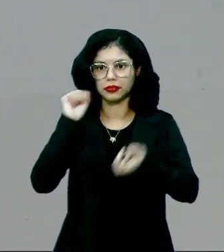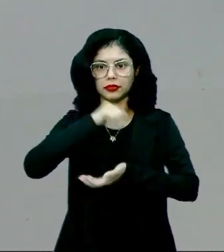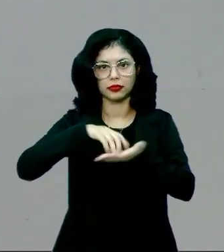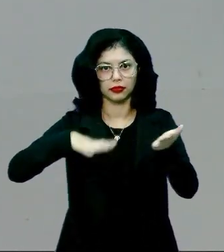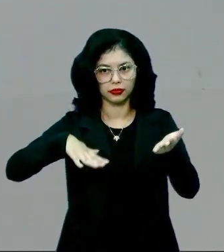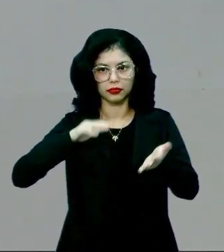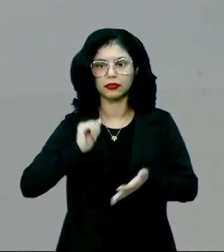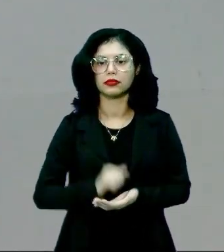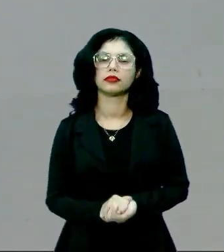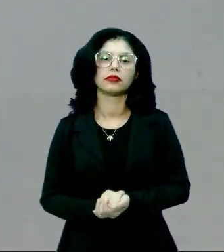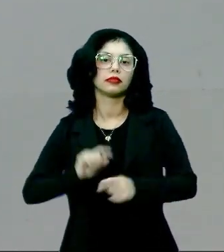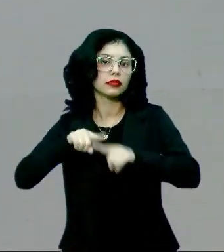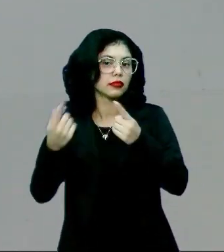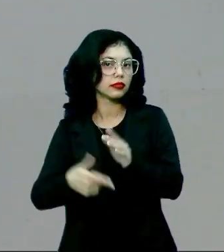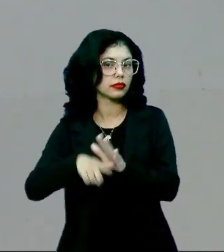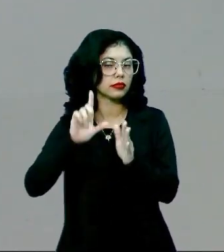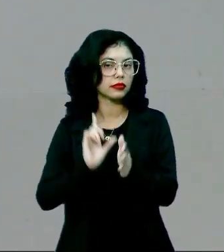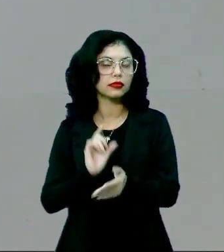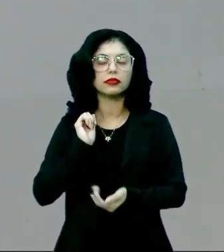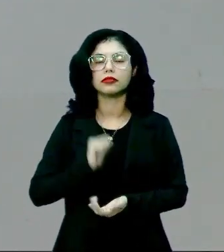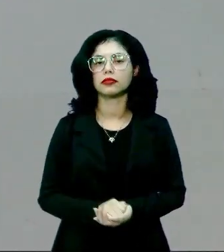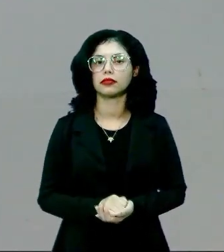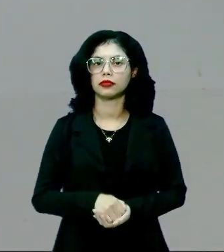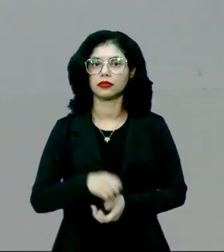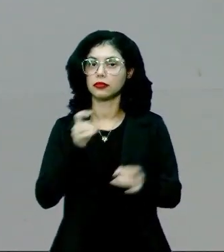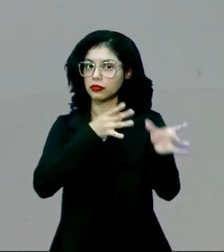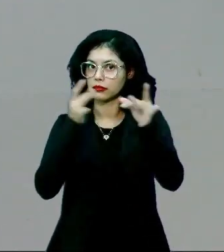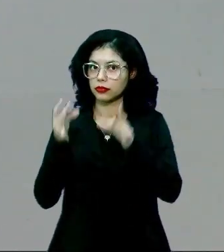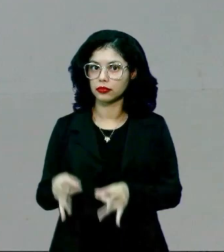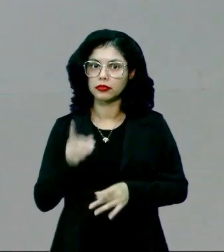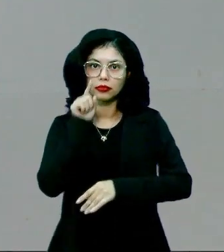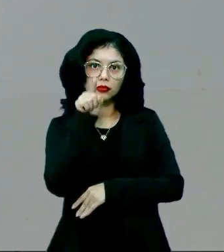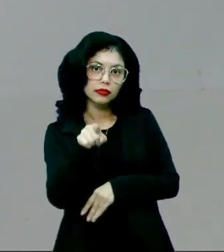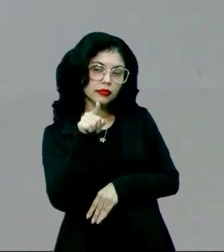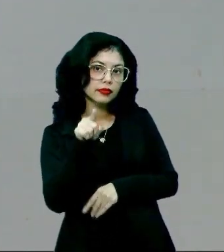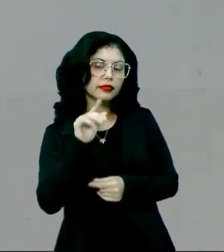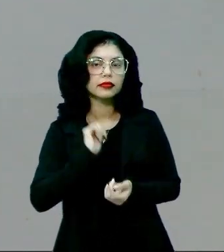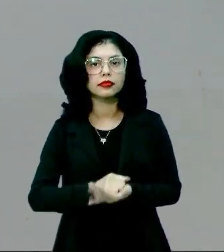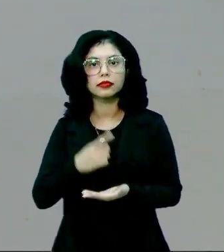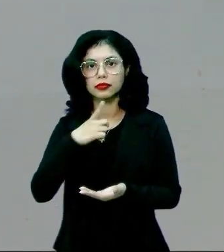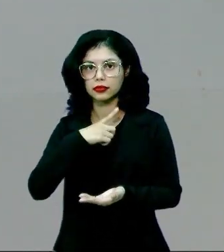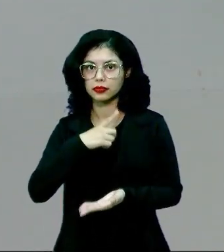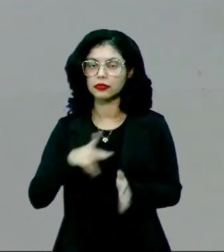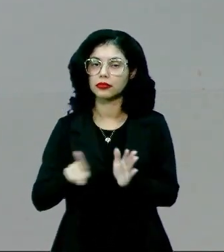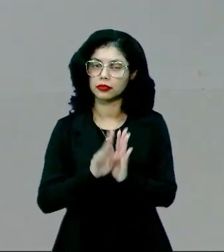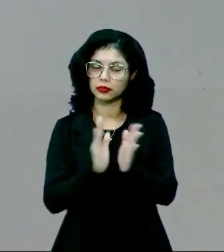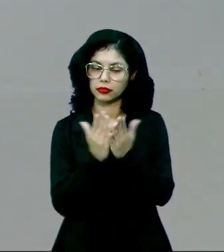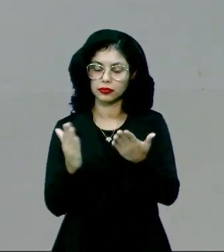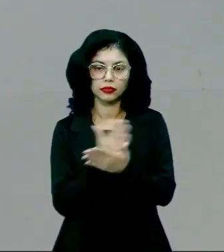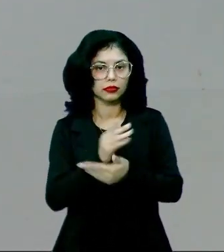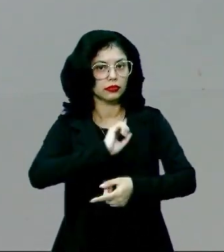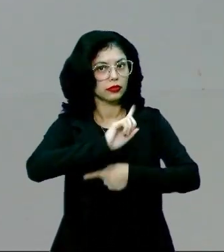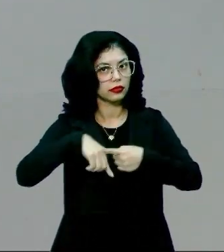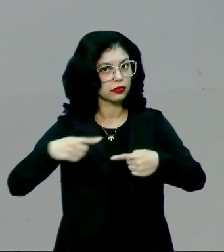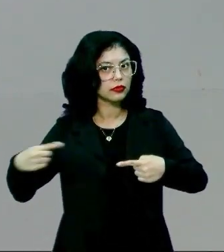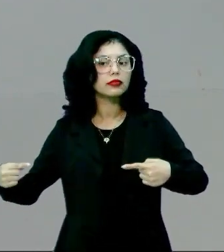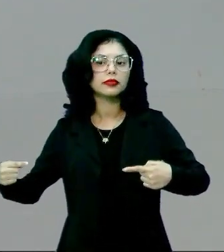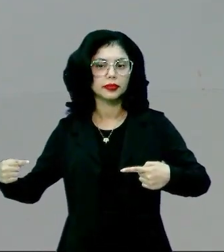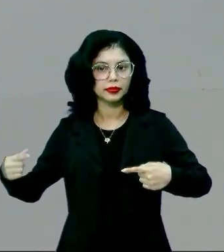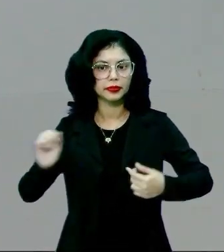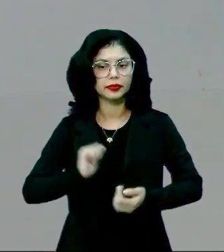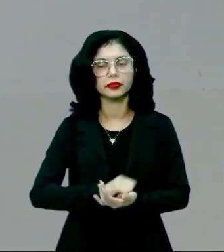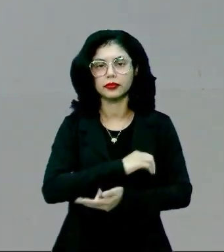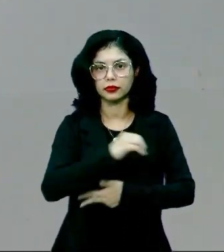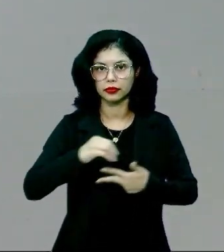exercitando. Mas antes de ir, só uma dica. Você tem o seu livro A Prova Enem.